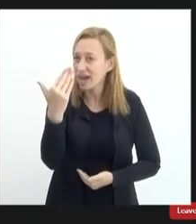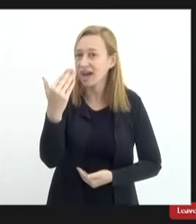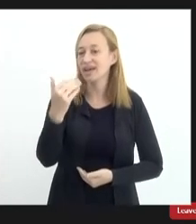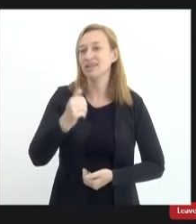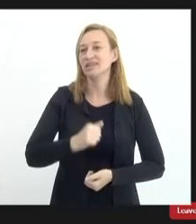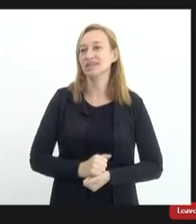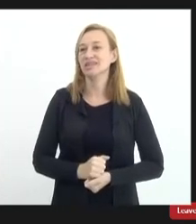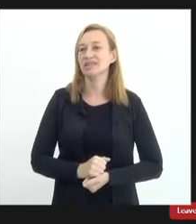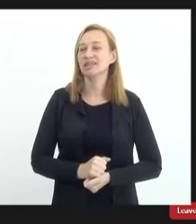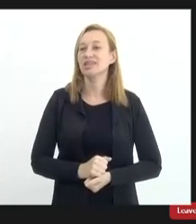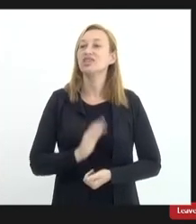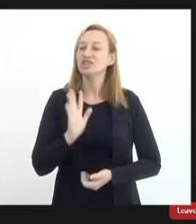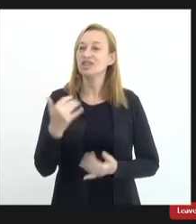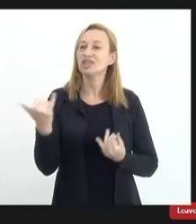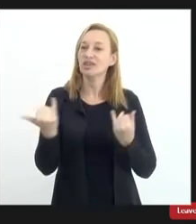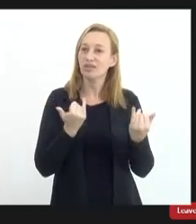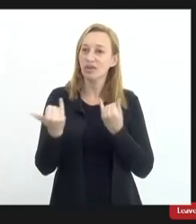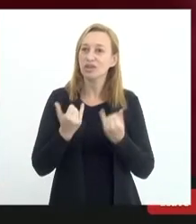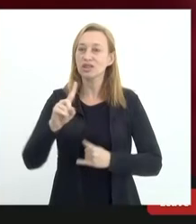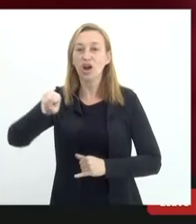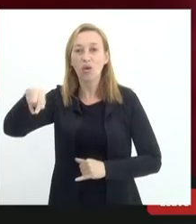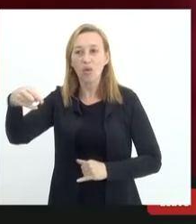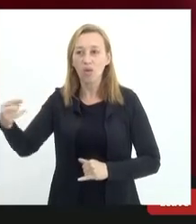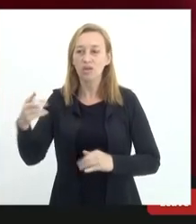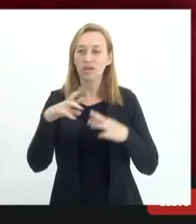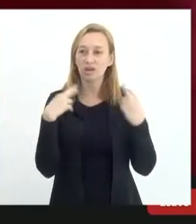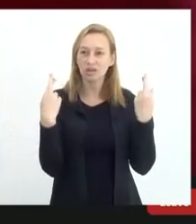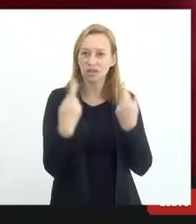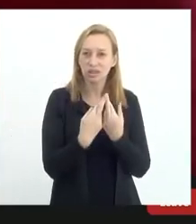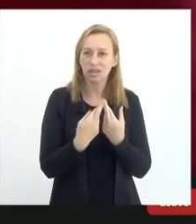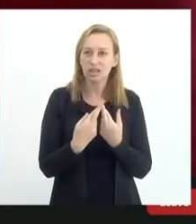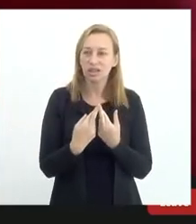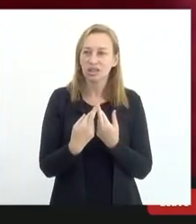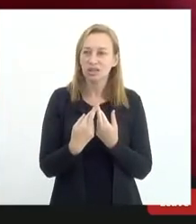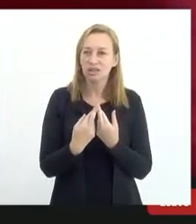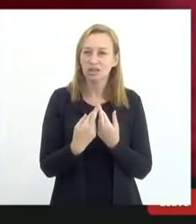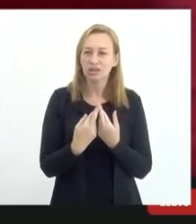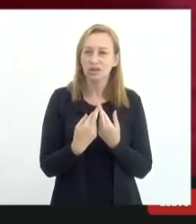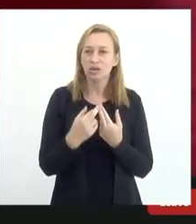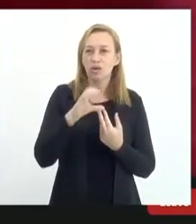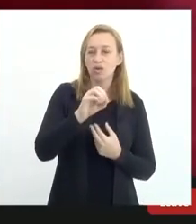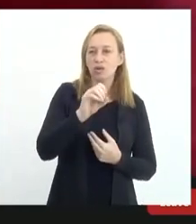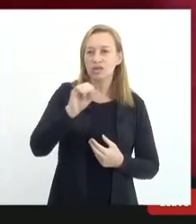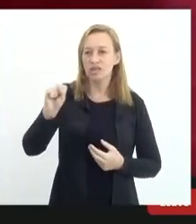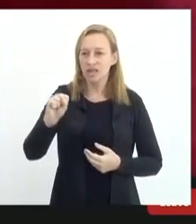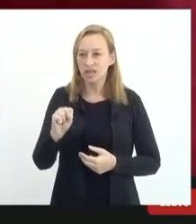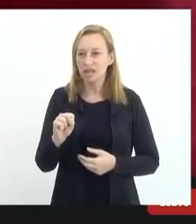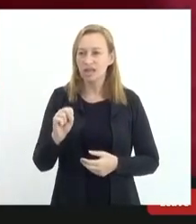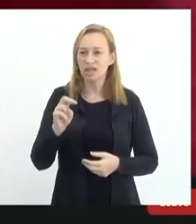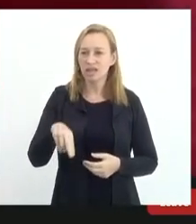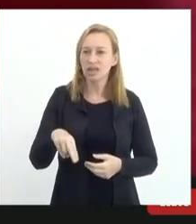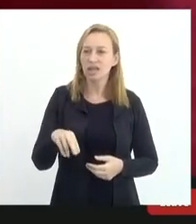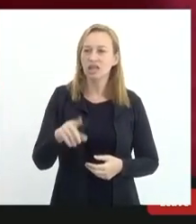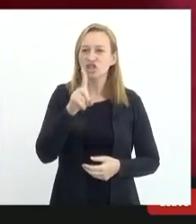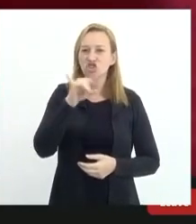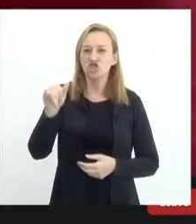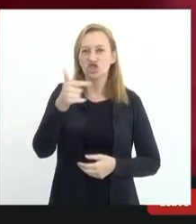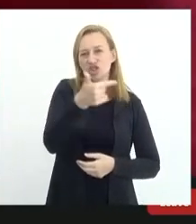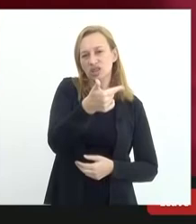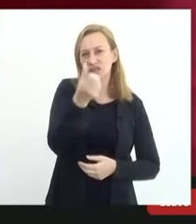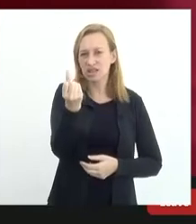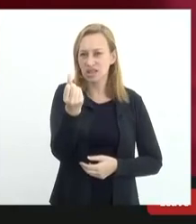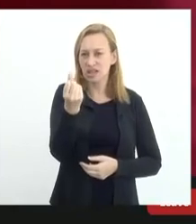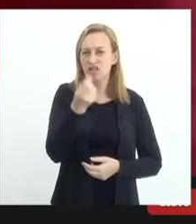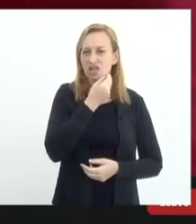Augusta já está nos informando que a próxima reunião do COSENS é no dia 16 de